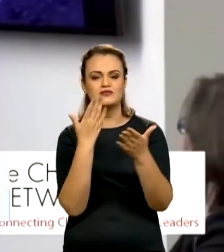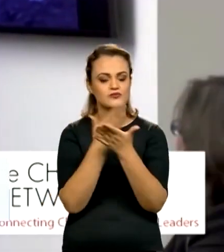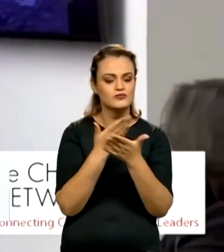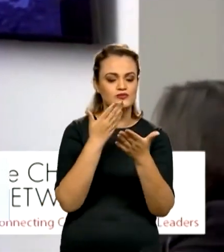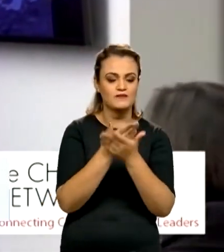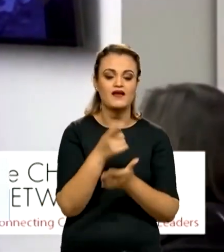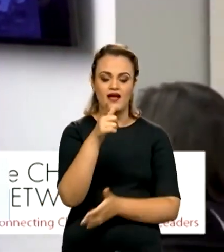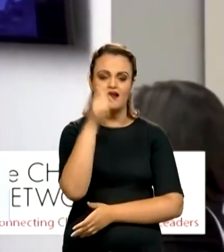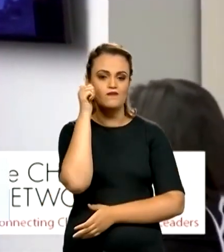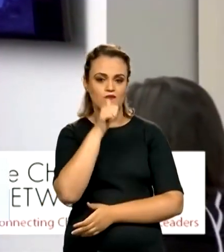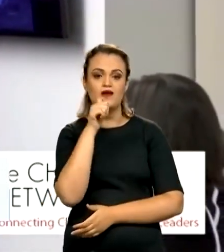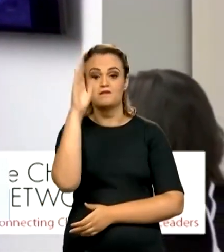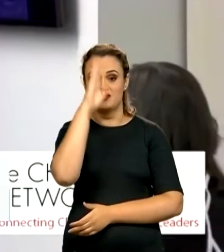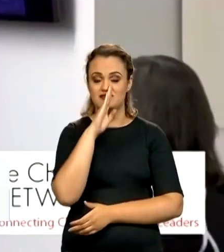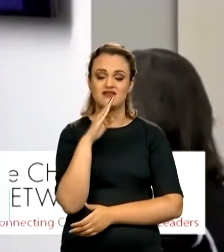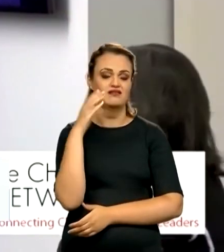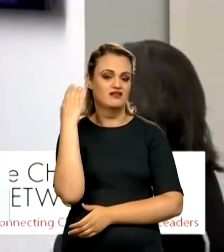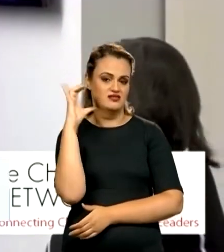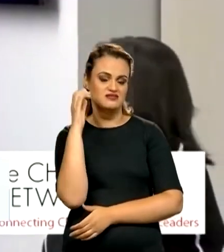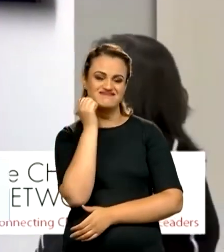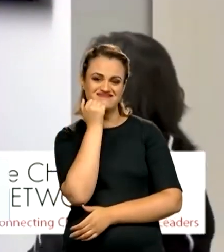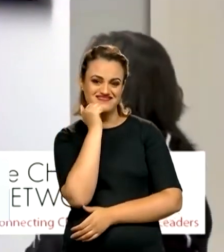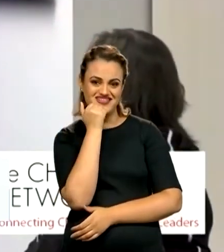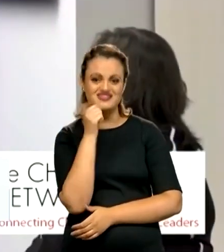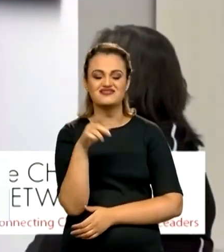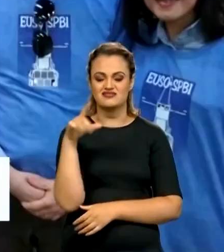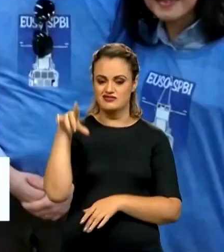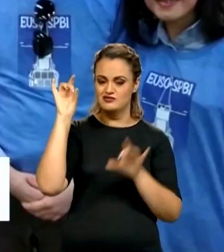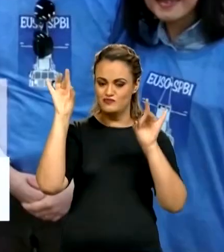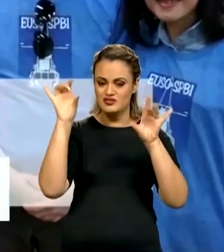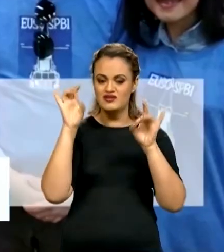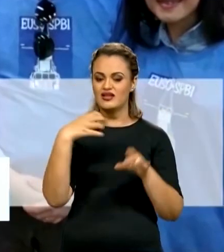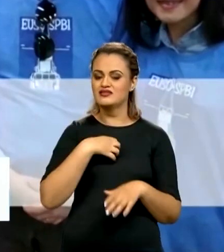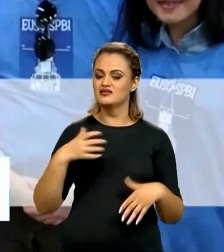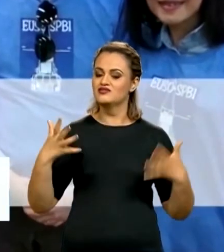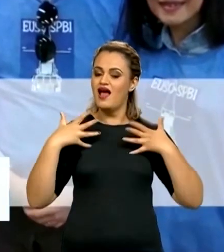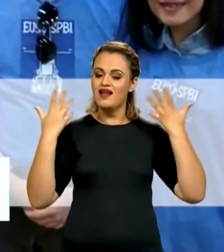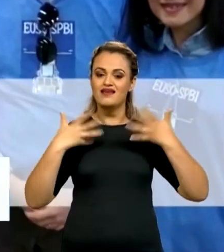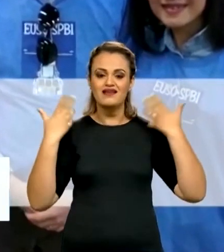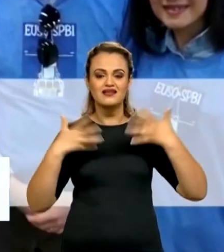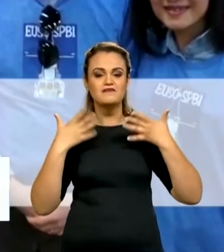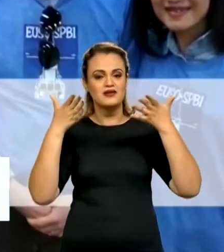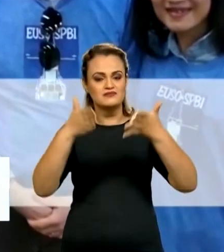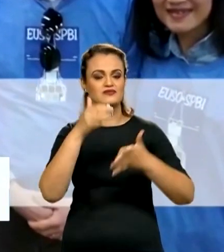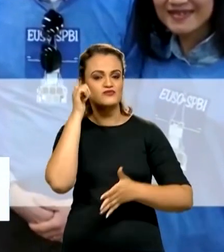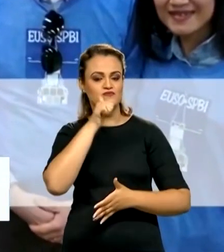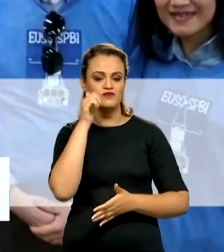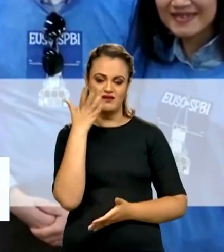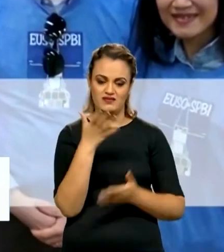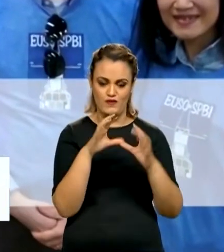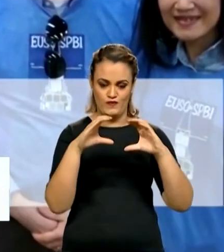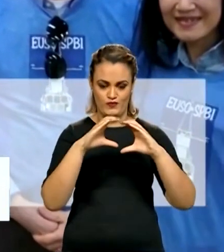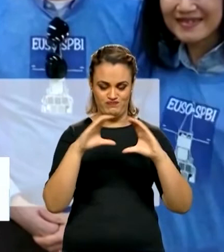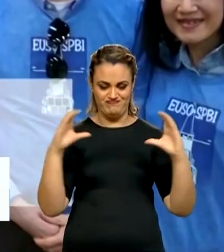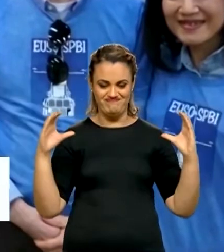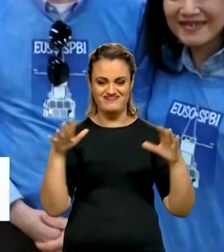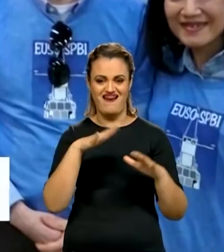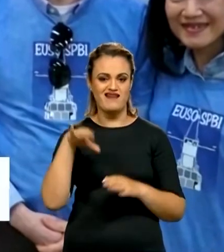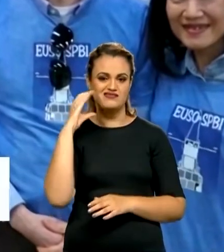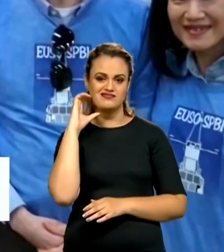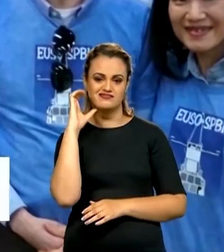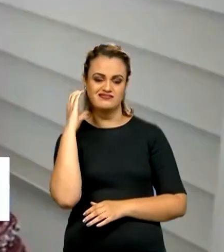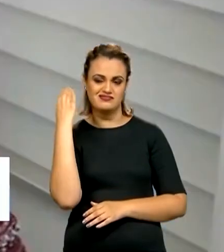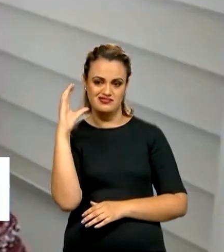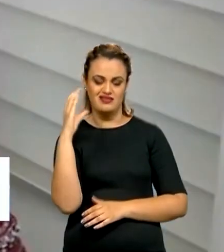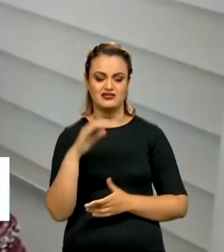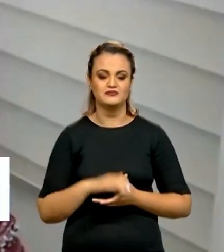Mulher brasileira e cientista de destaque, ela vê com alegria a participação feminina cada vez maior na área científica.